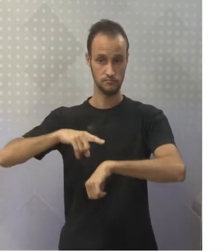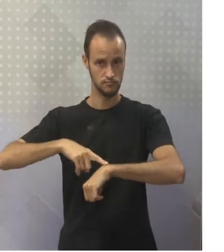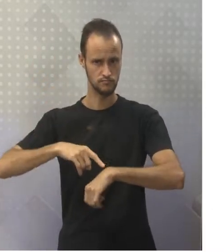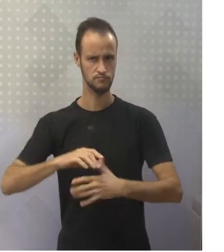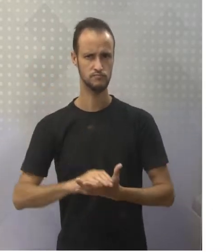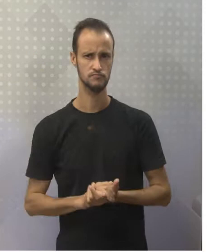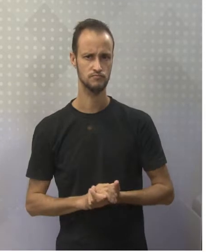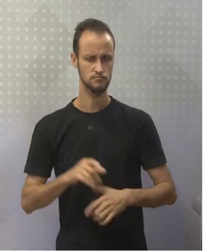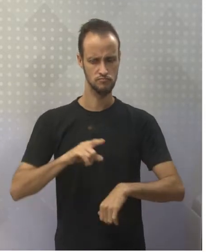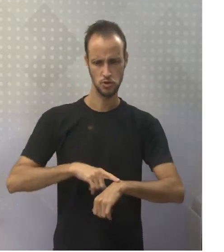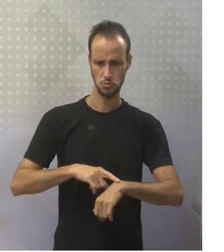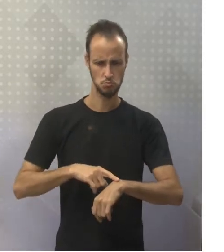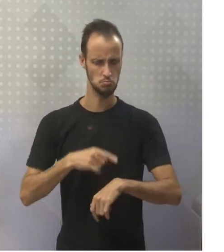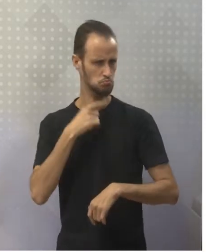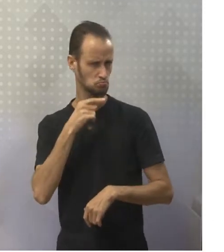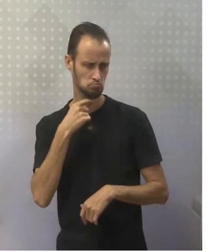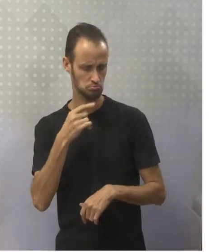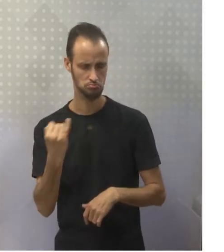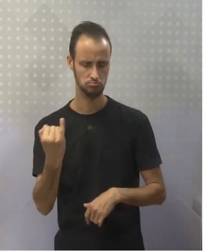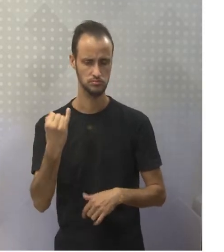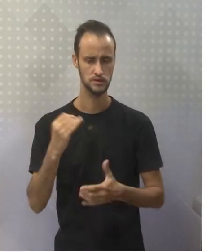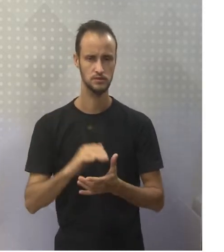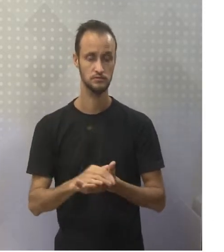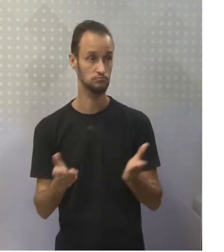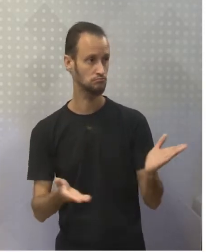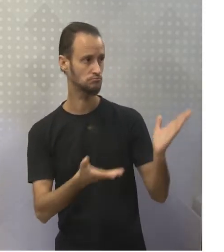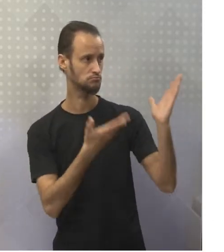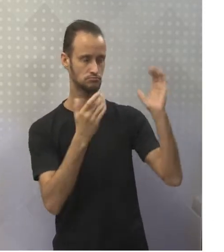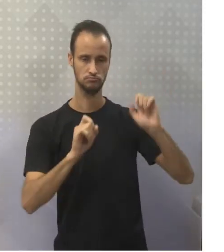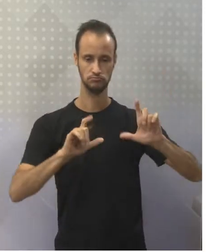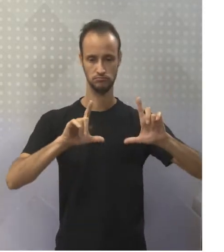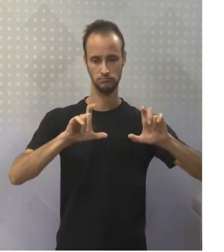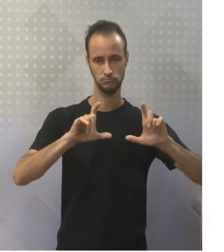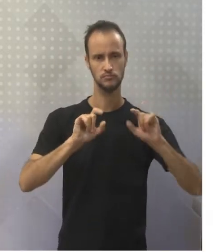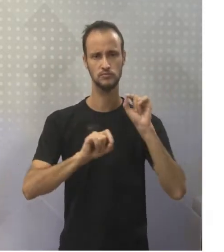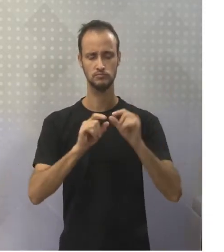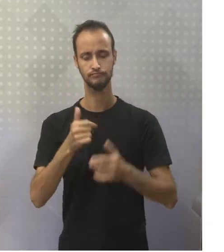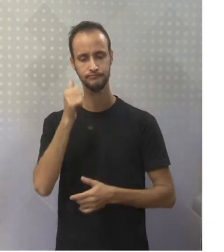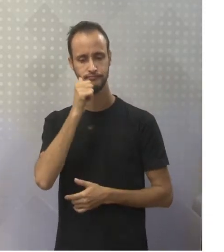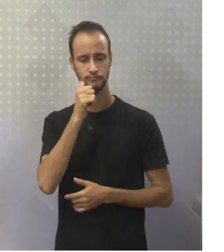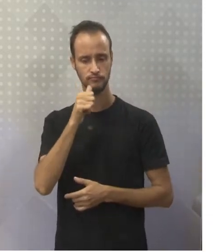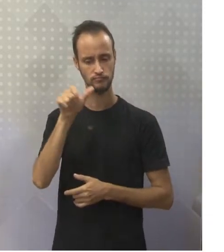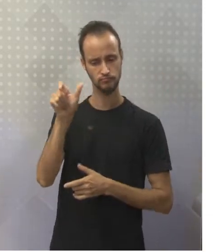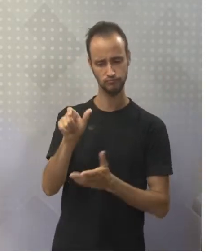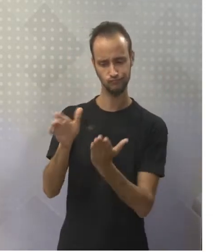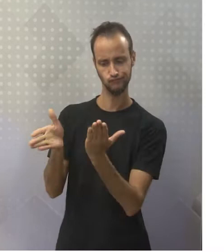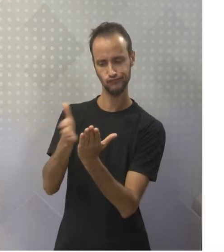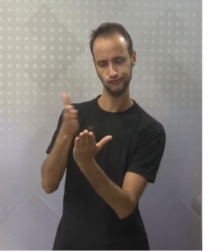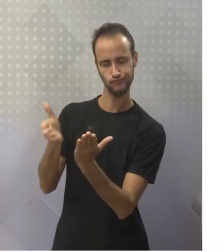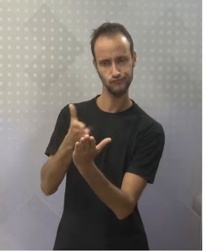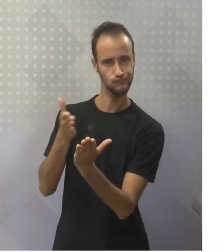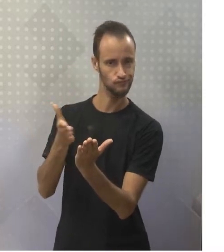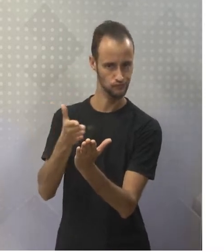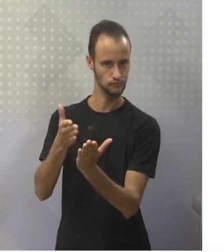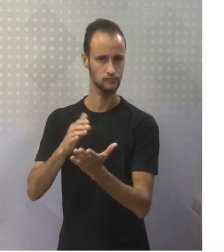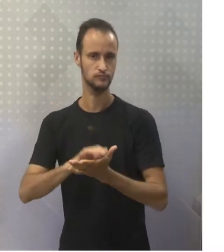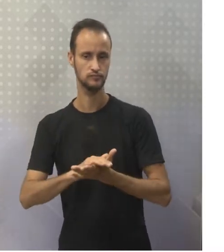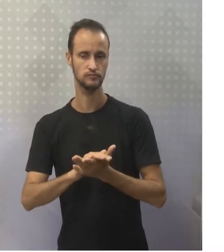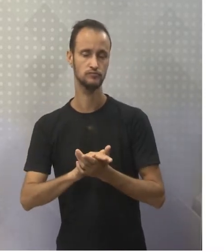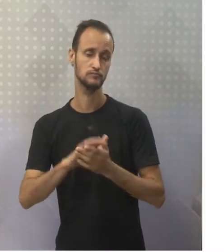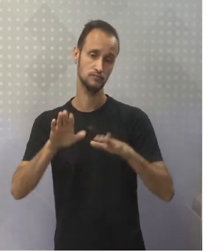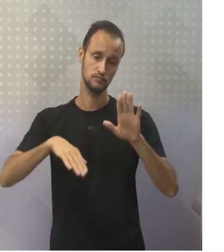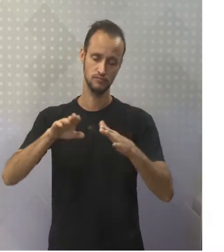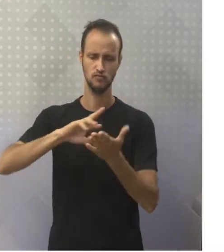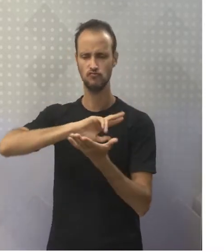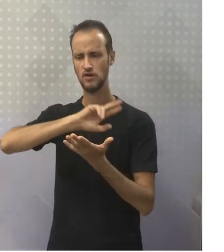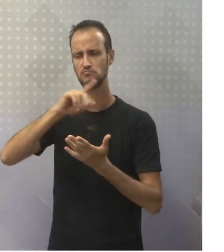o tempo exato não é importante. Nessa imagem aí, essa moça está lendo um livro. Provavelmente, ela leu esse livro várias